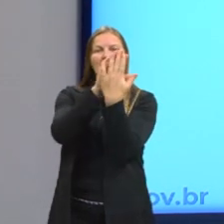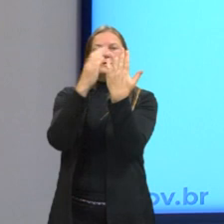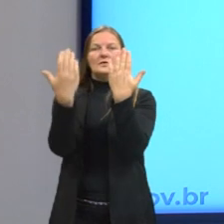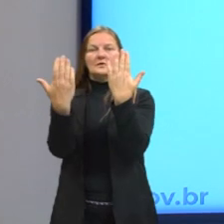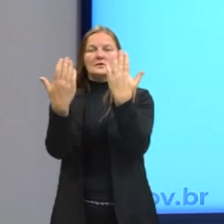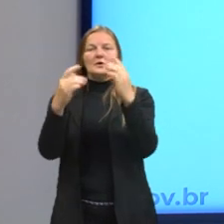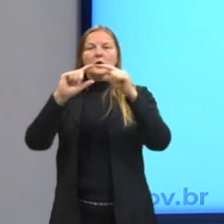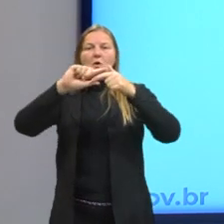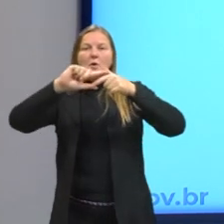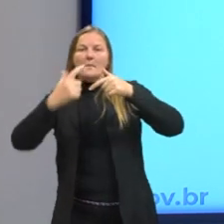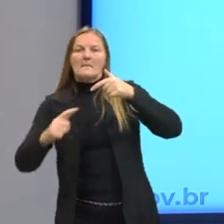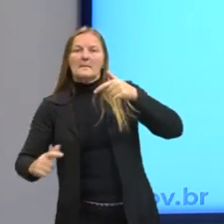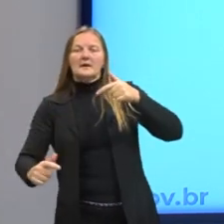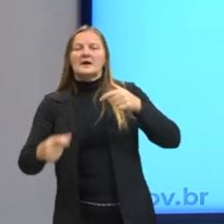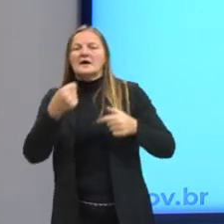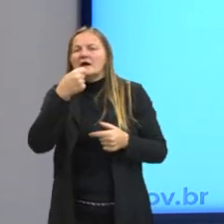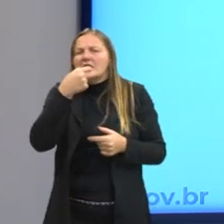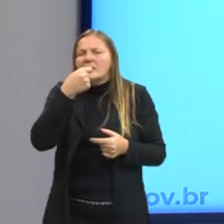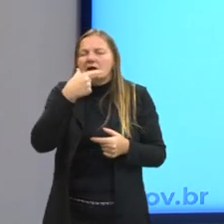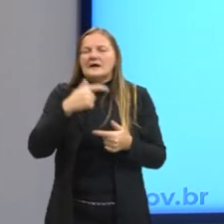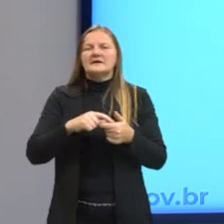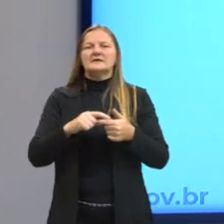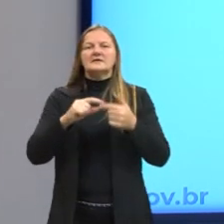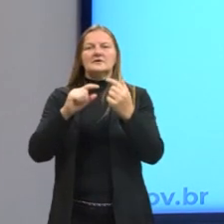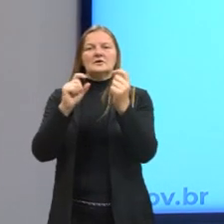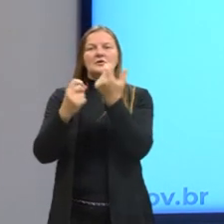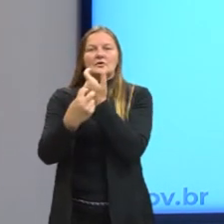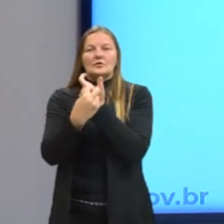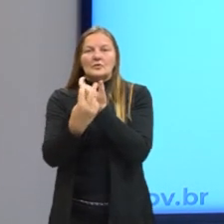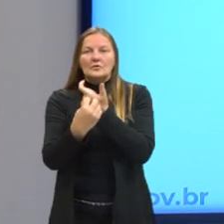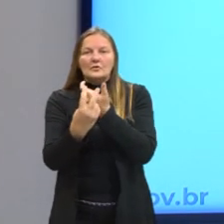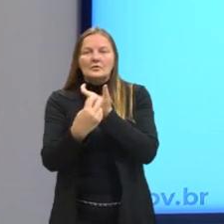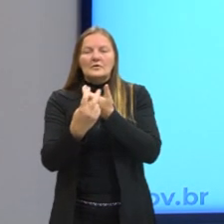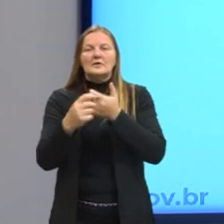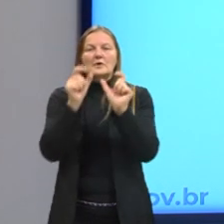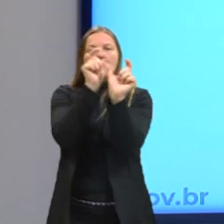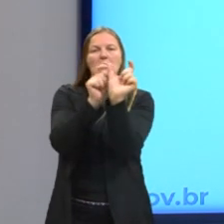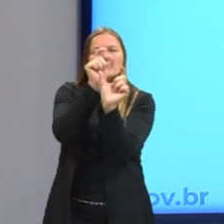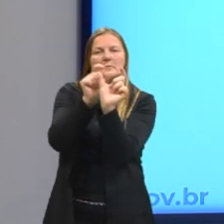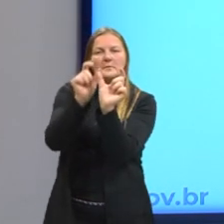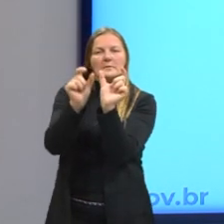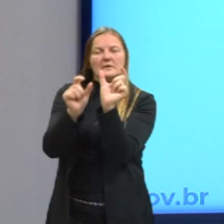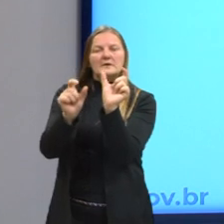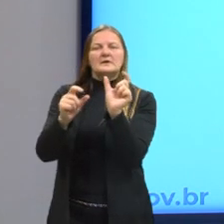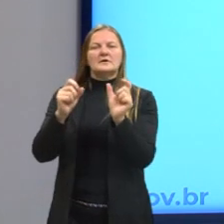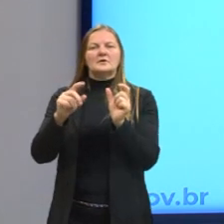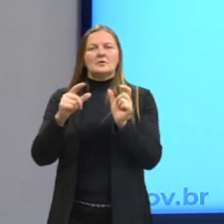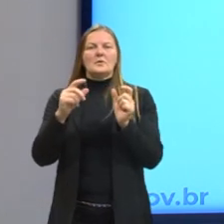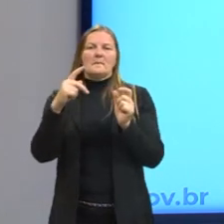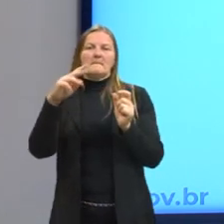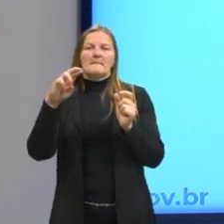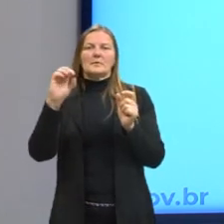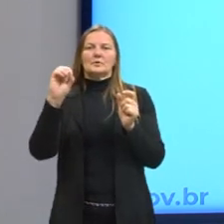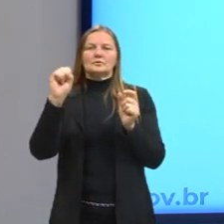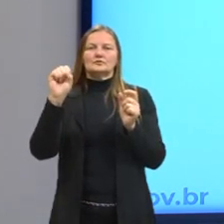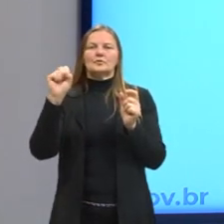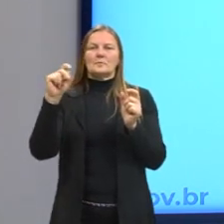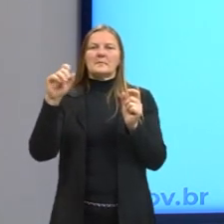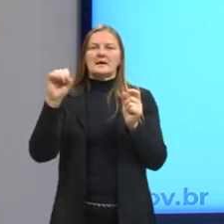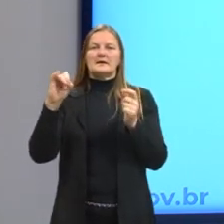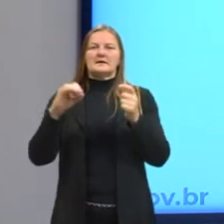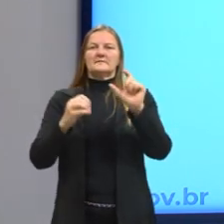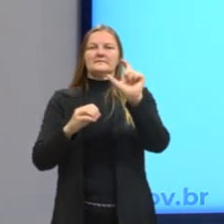paradoxo, a ironia, a apóstrofe, a personificação ou prosopopeia, o